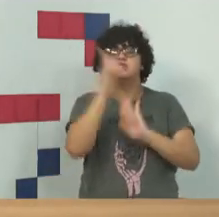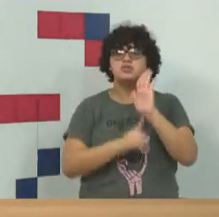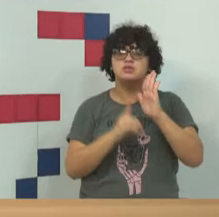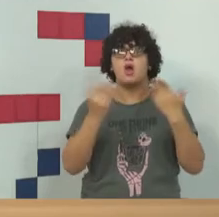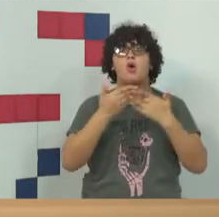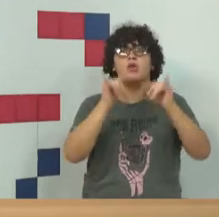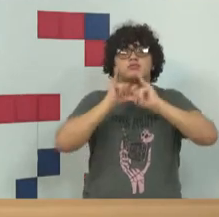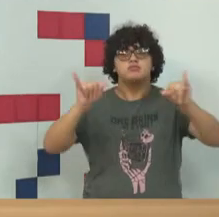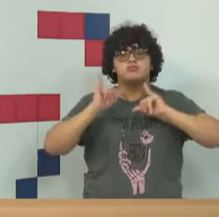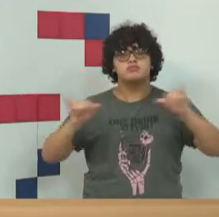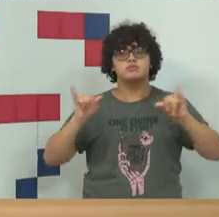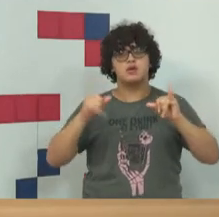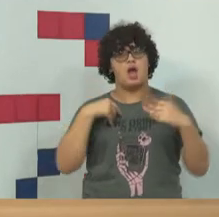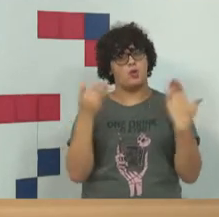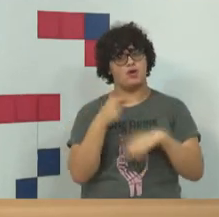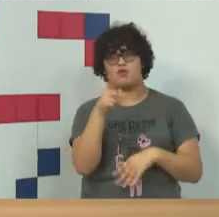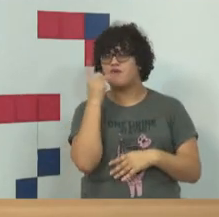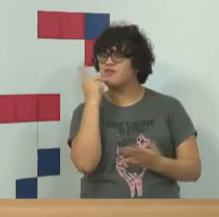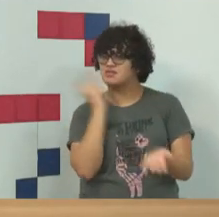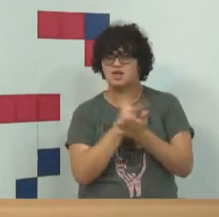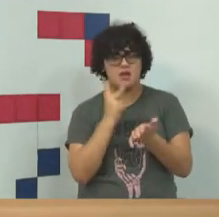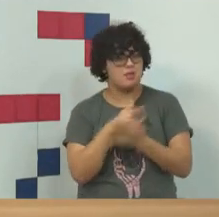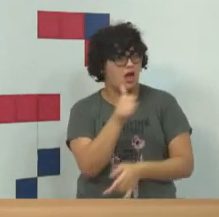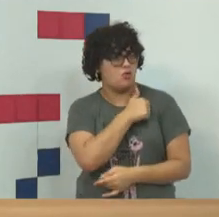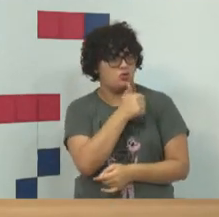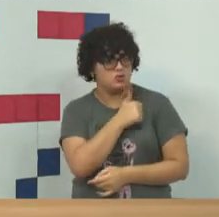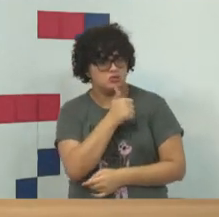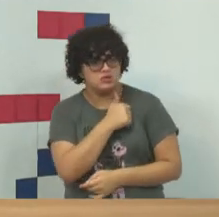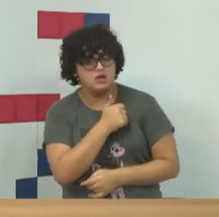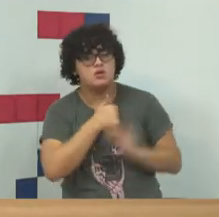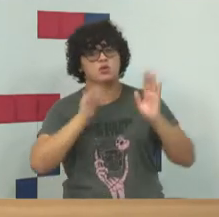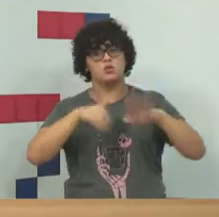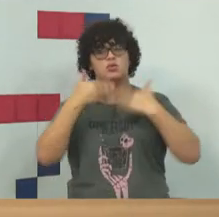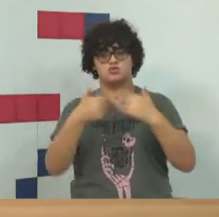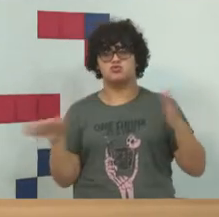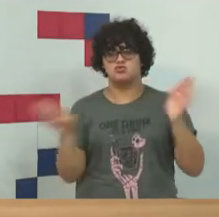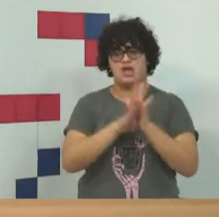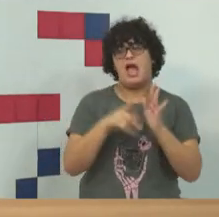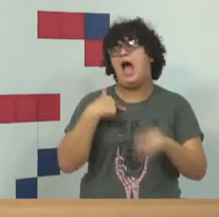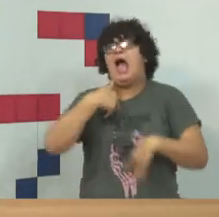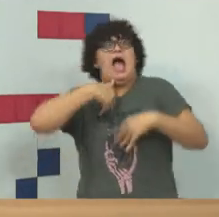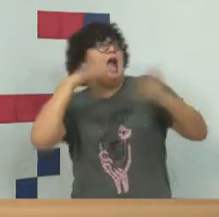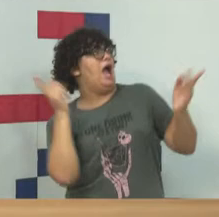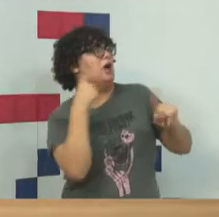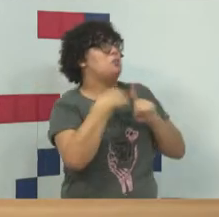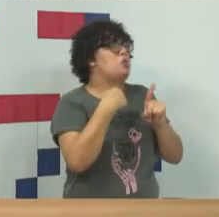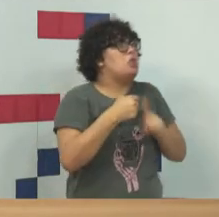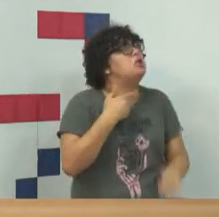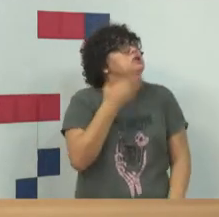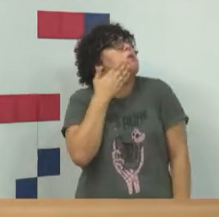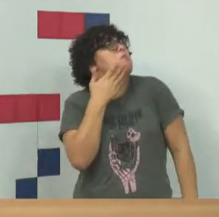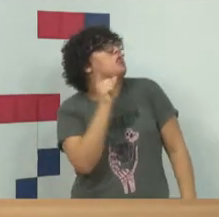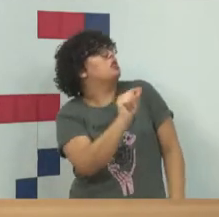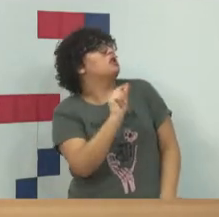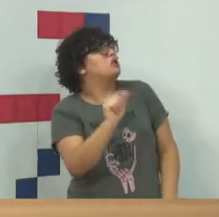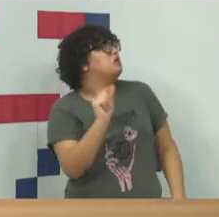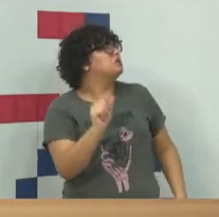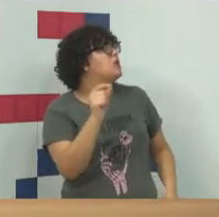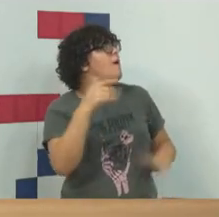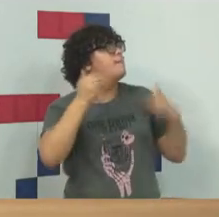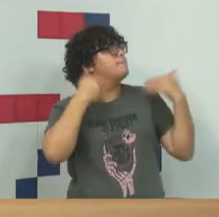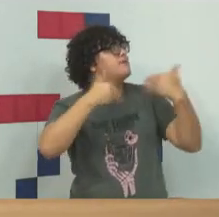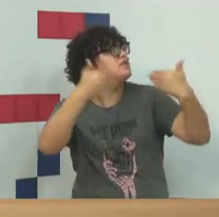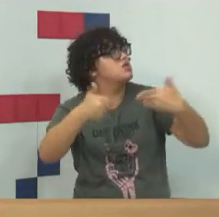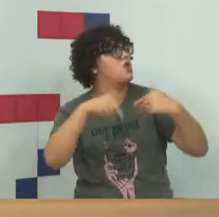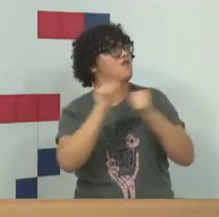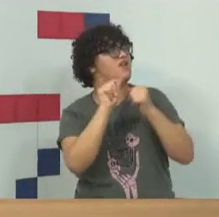informado. E eu falo isso sempre com os meus alunos, a gente, quando eles chegam, porque eu fiquei sabendo que o ministro X